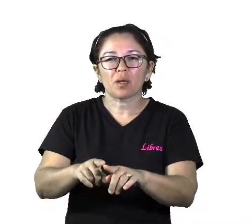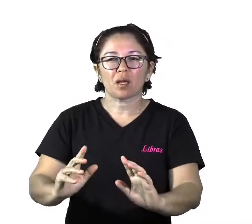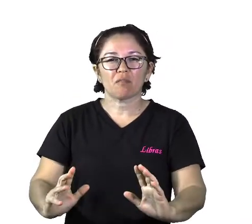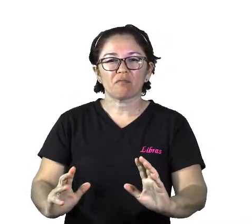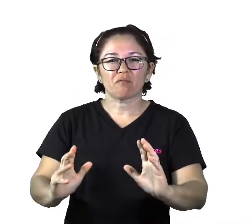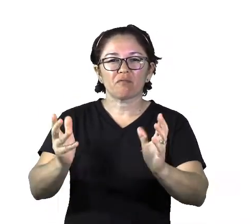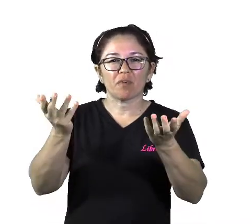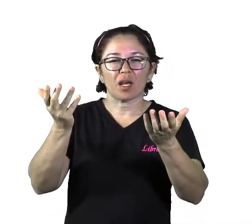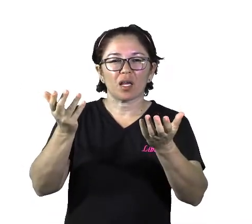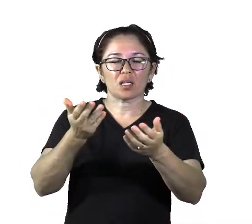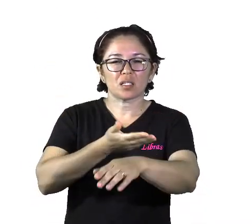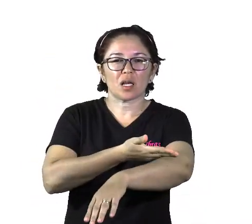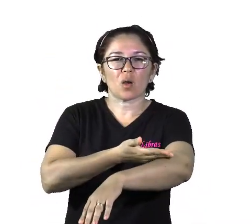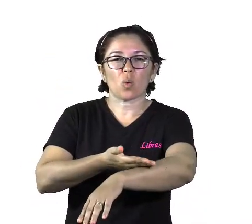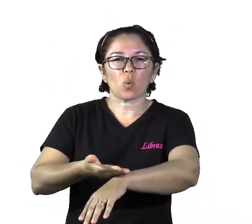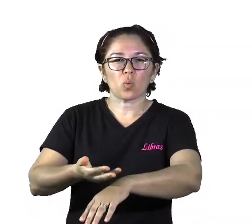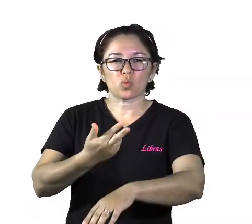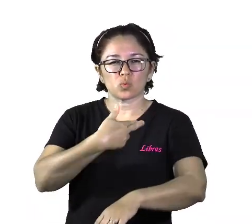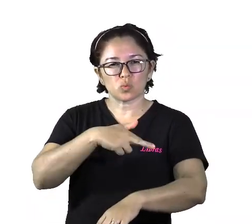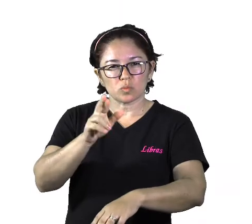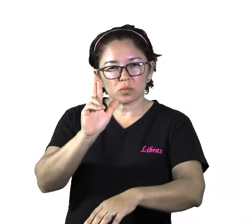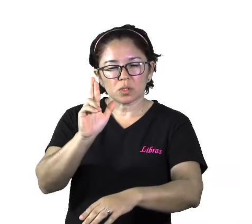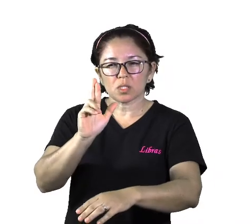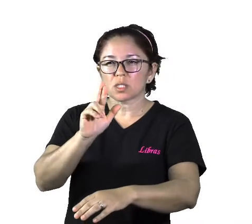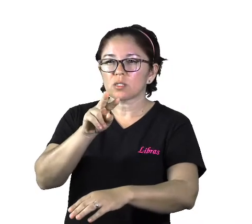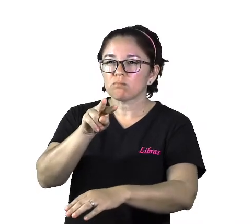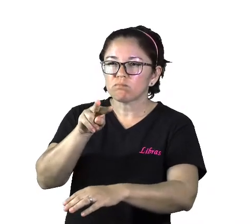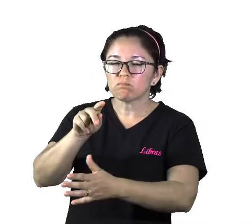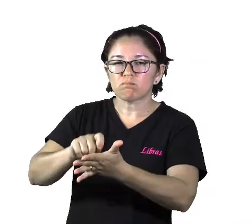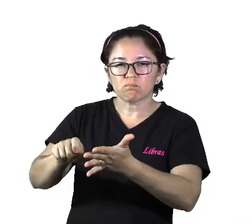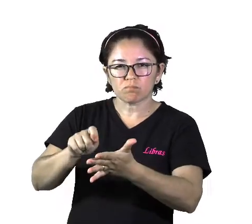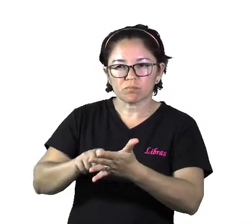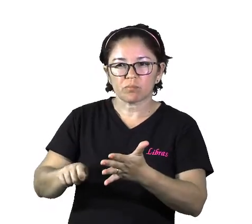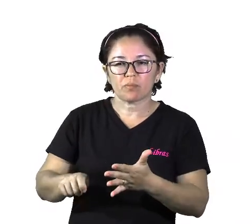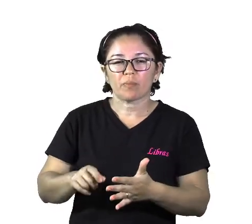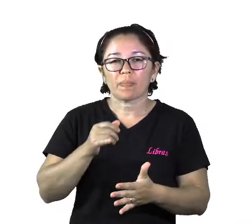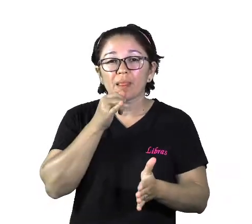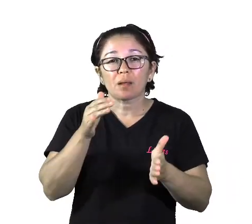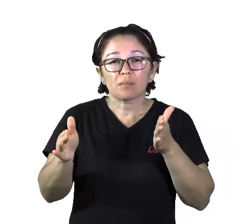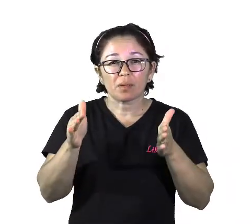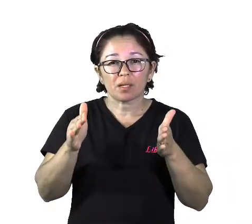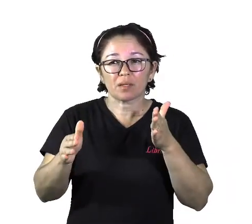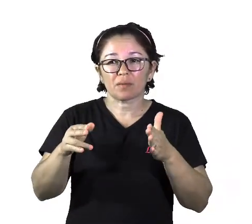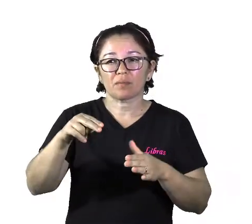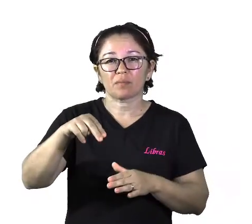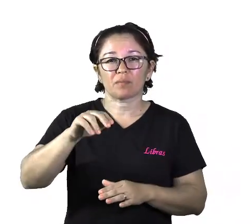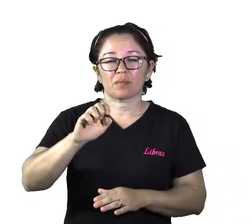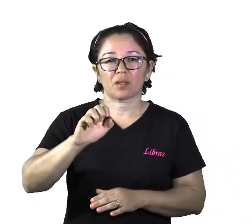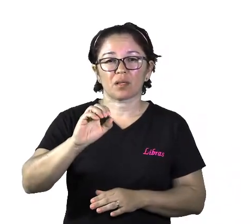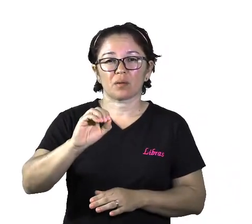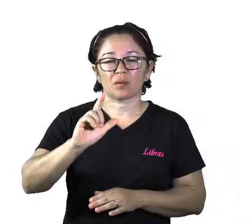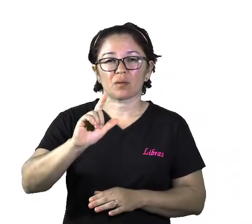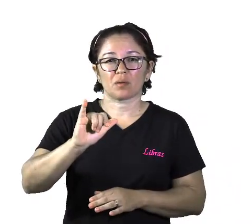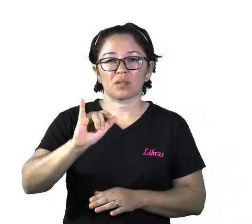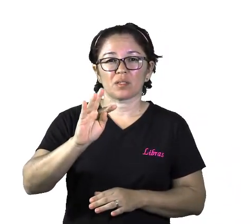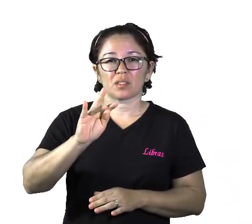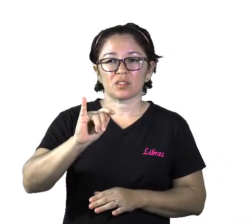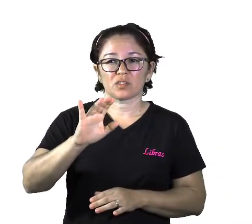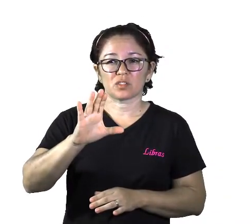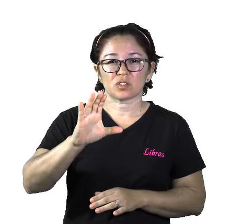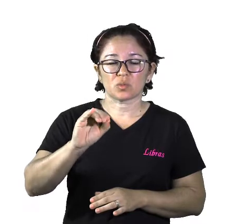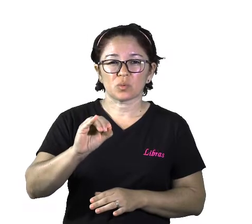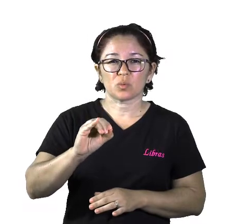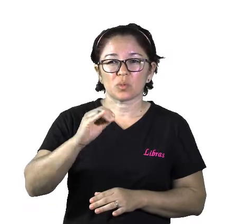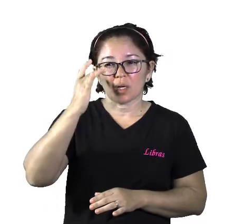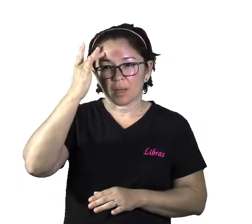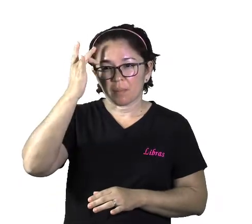civilizações. No período Neolítico, os homens registravam os acontecimentos do dia a dia por